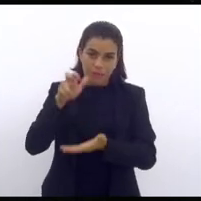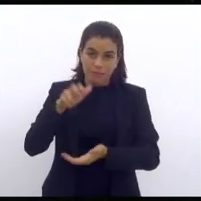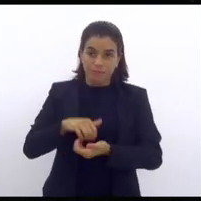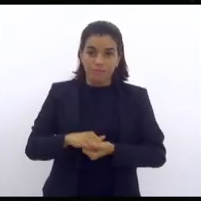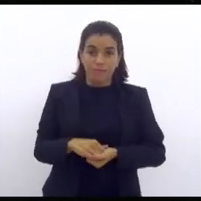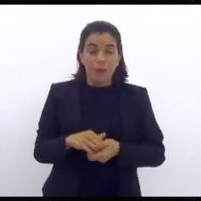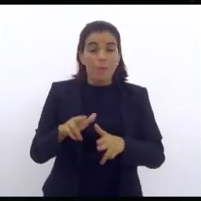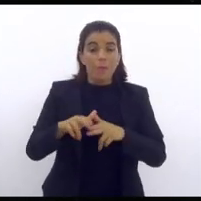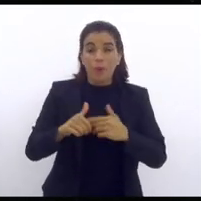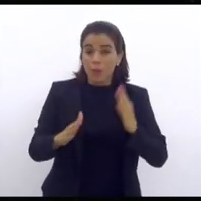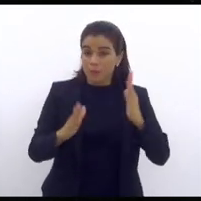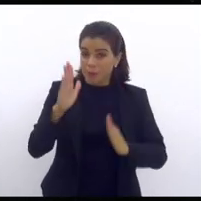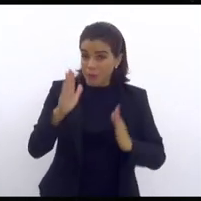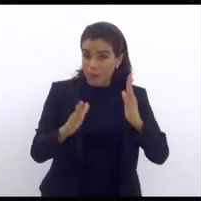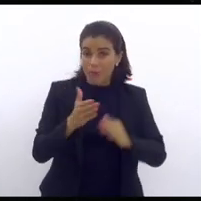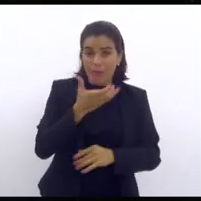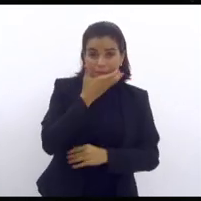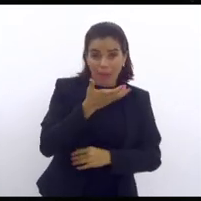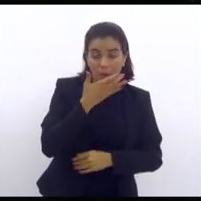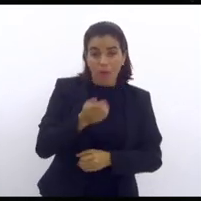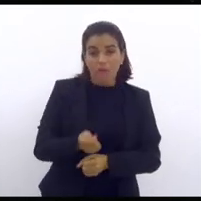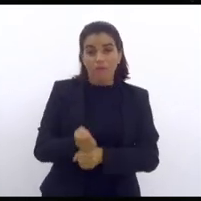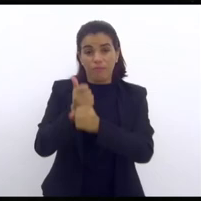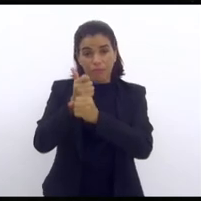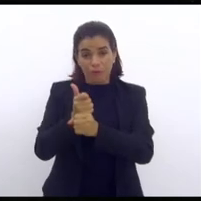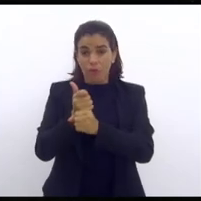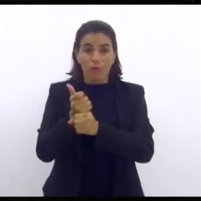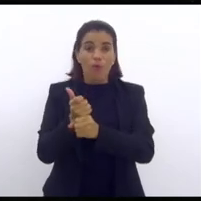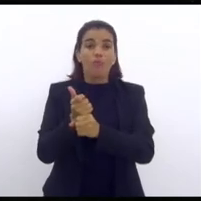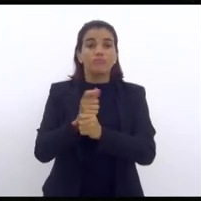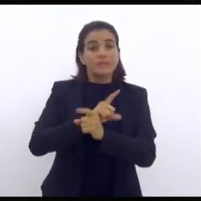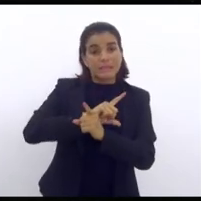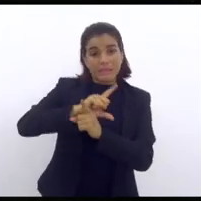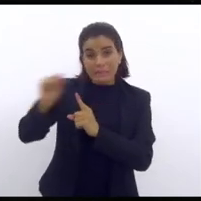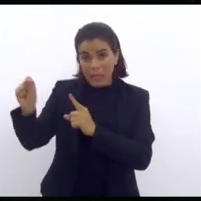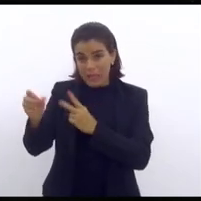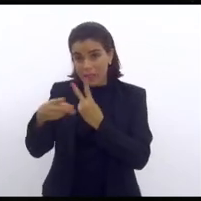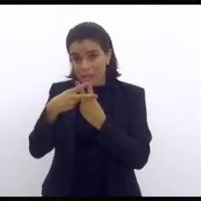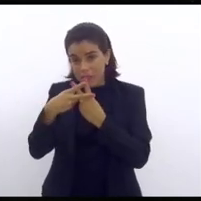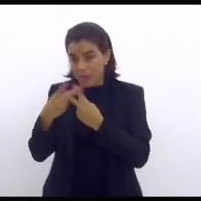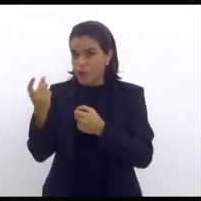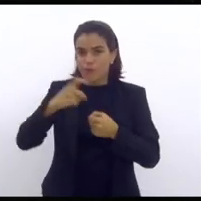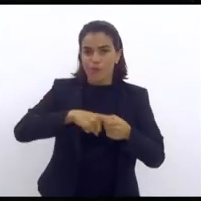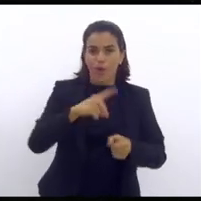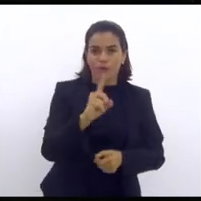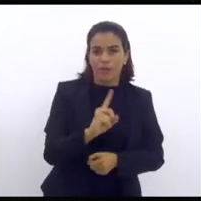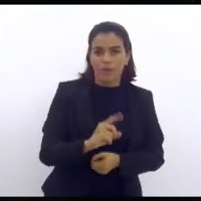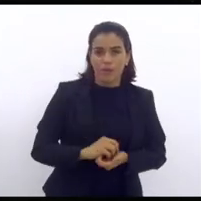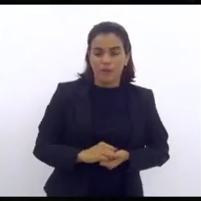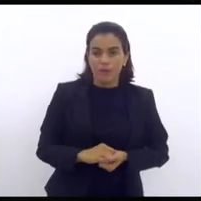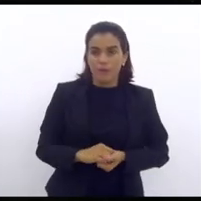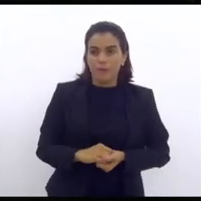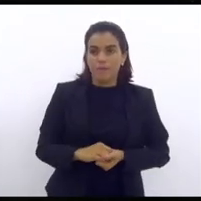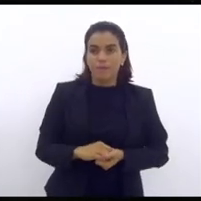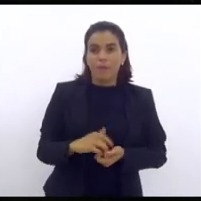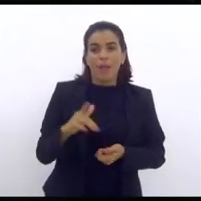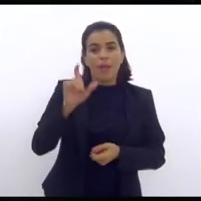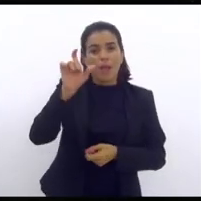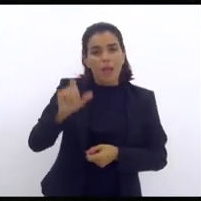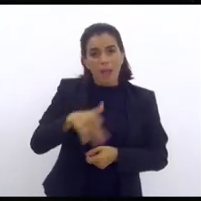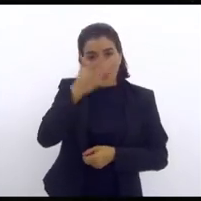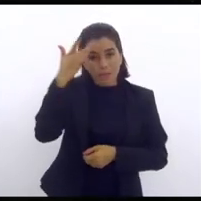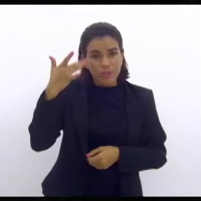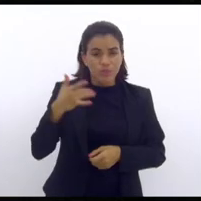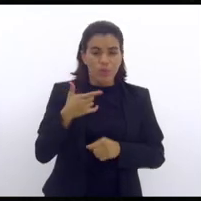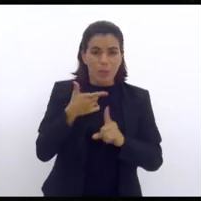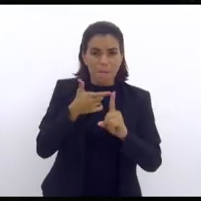Que 40% dos vagabundos não voltam. Induto. Um cara que assassina, que... Ele